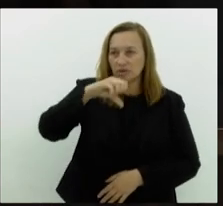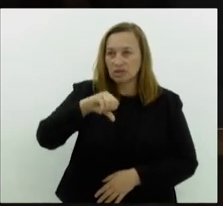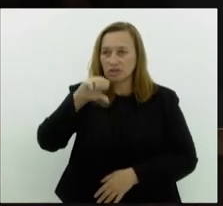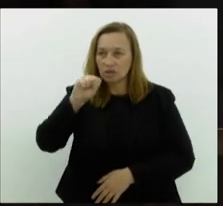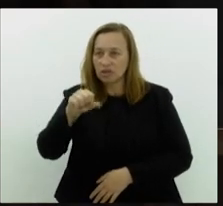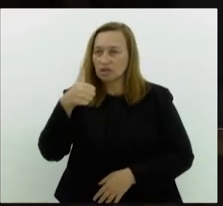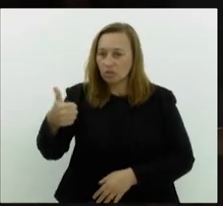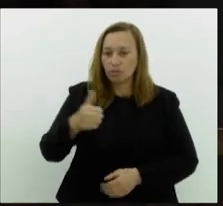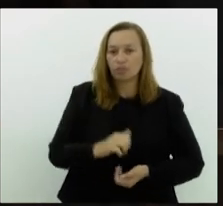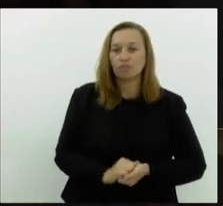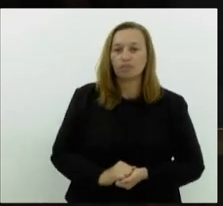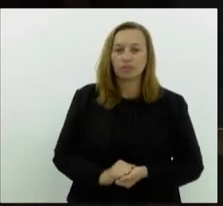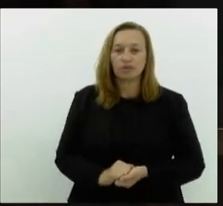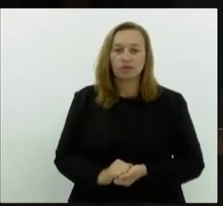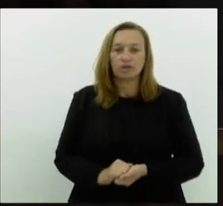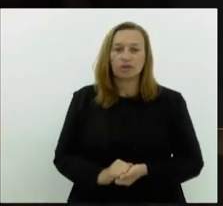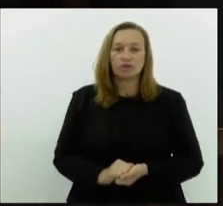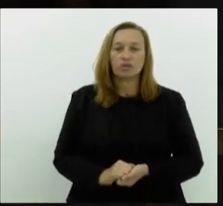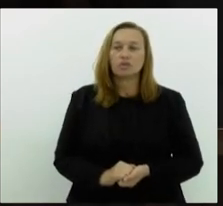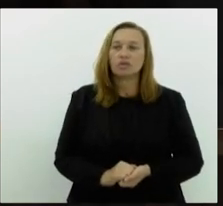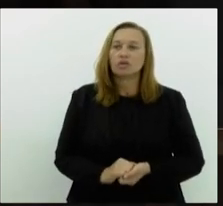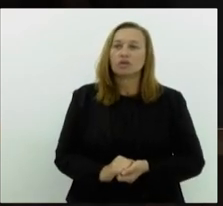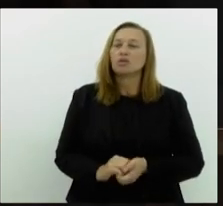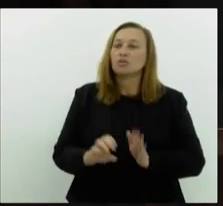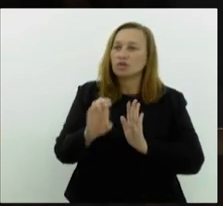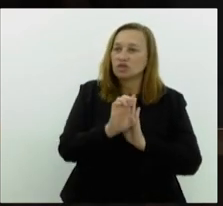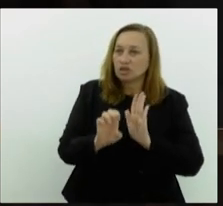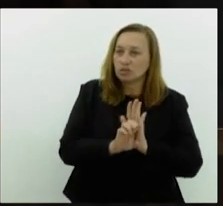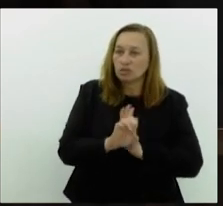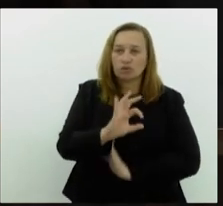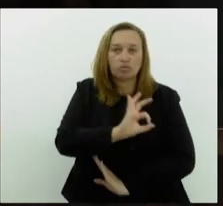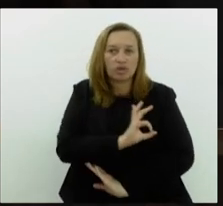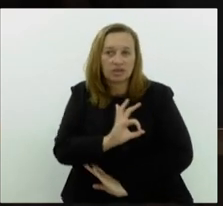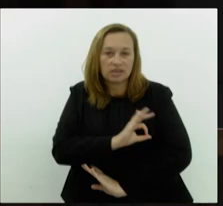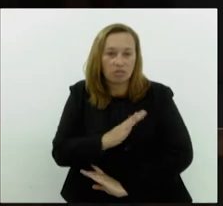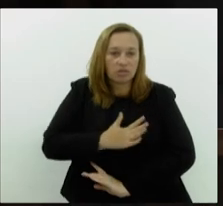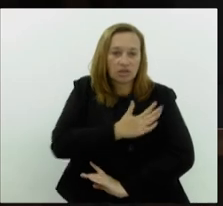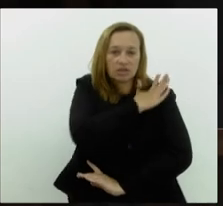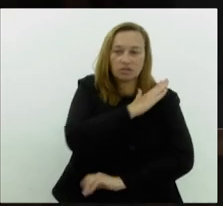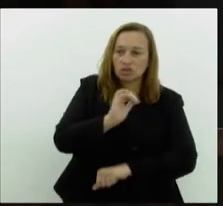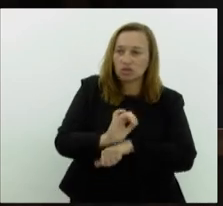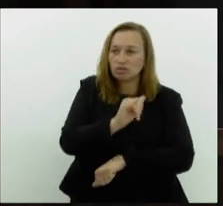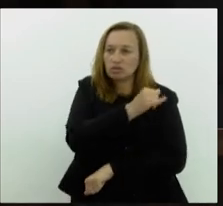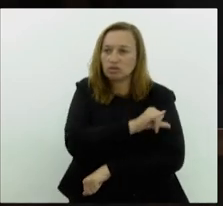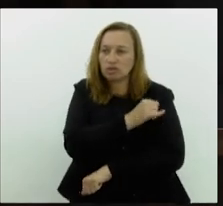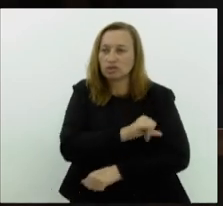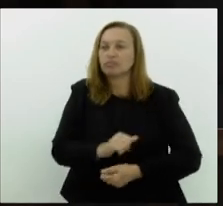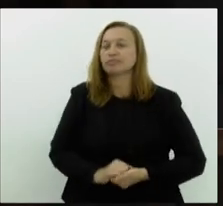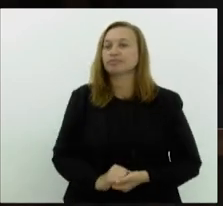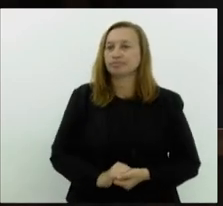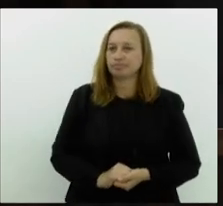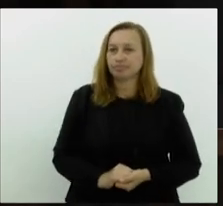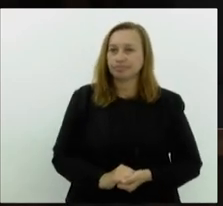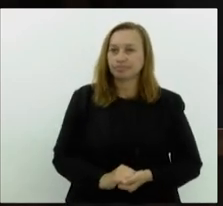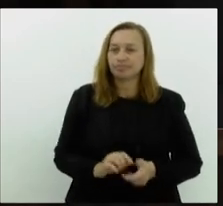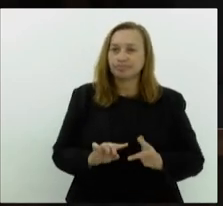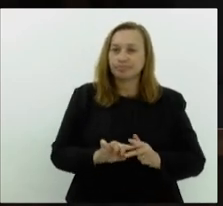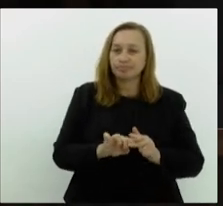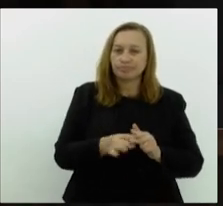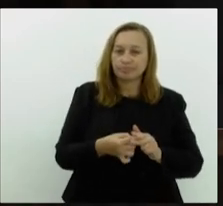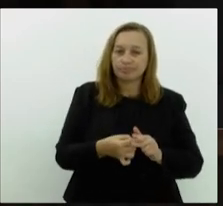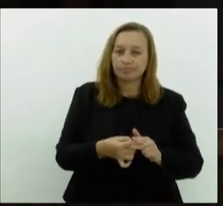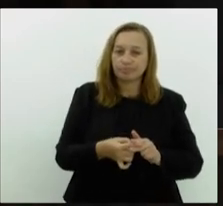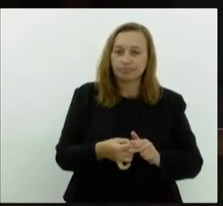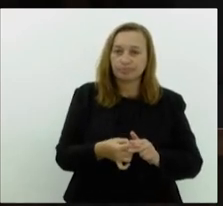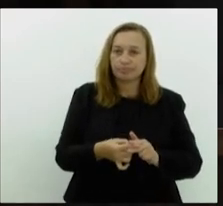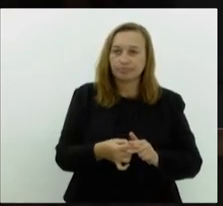que dispõe sobre o estatuto do policial militar do estado do Rio de Janeiro, alterando o